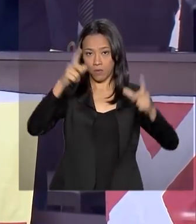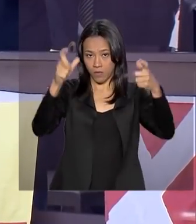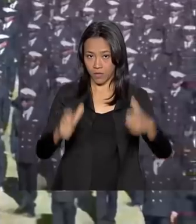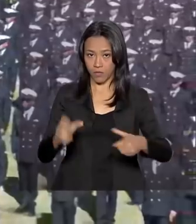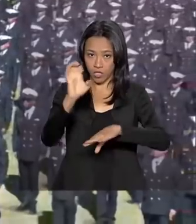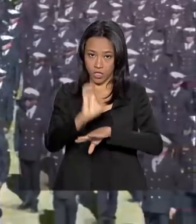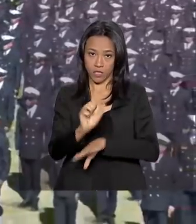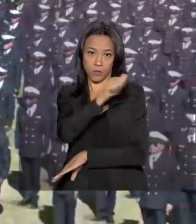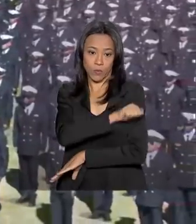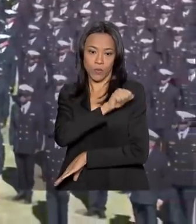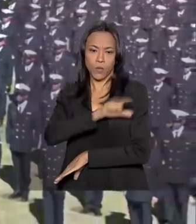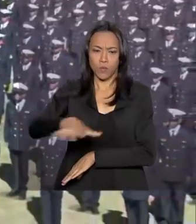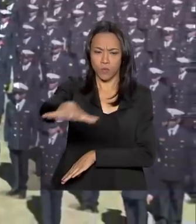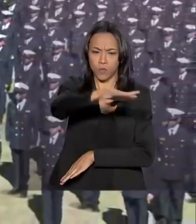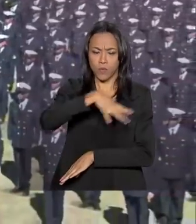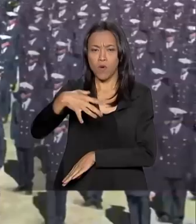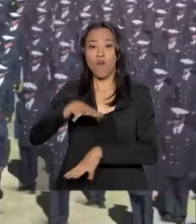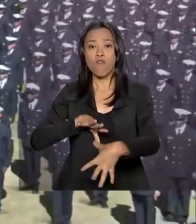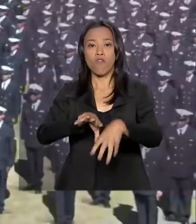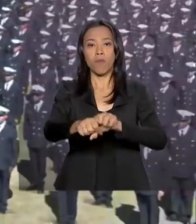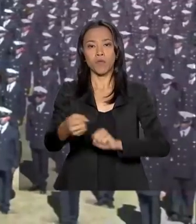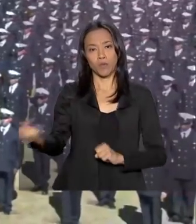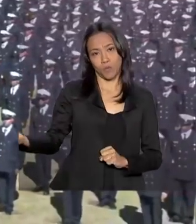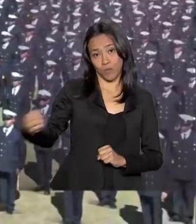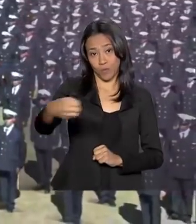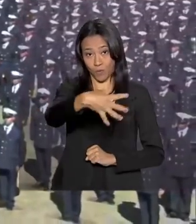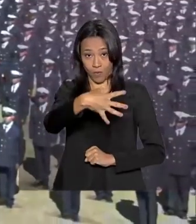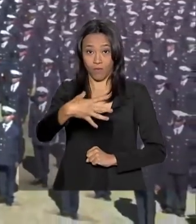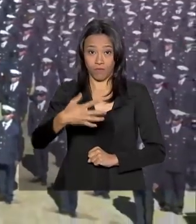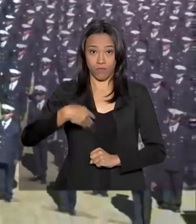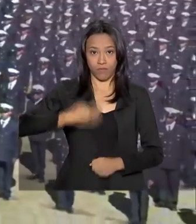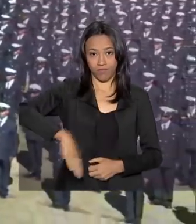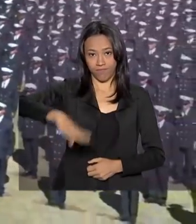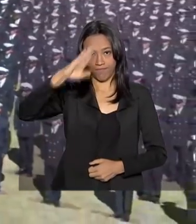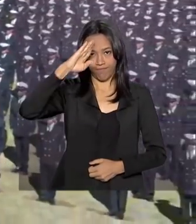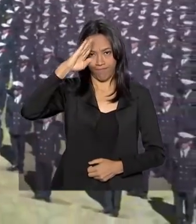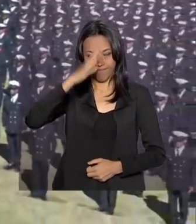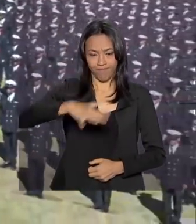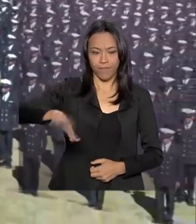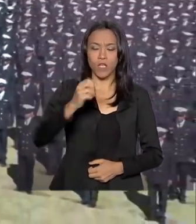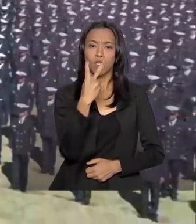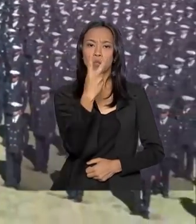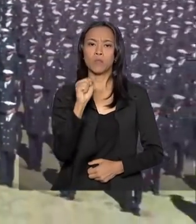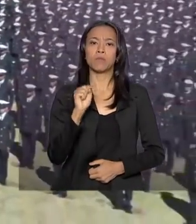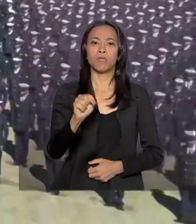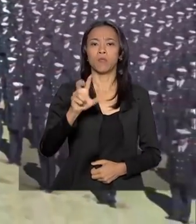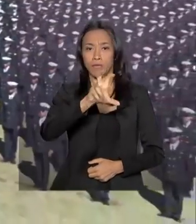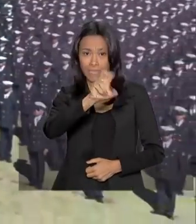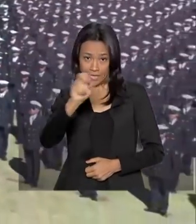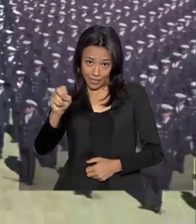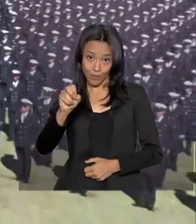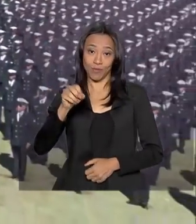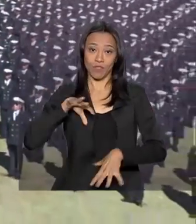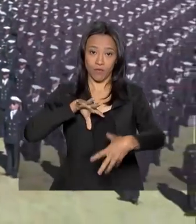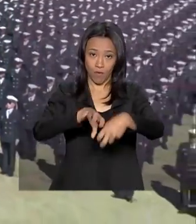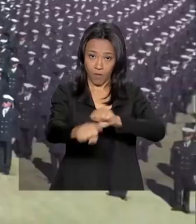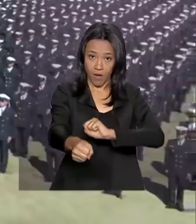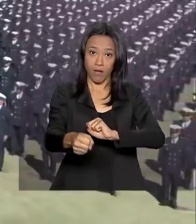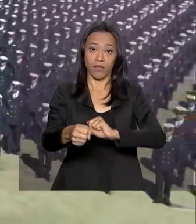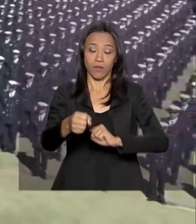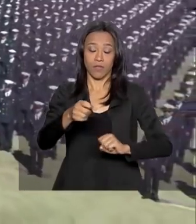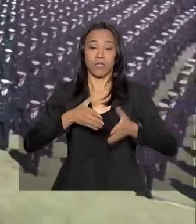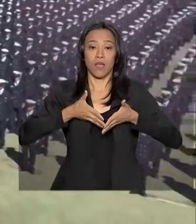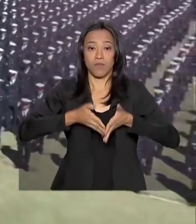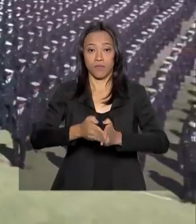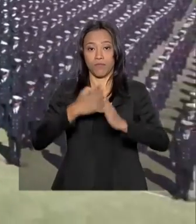Alexandrino, na formatura dos novos sargentos da Marinha. 2.545 militares se formaram. Esse é o